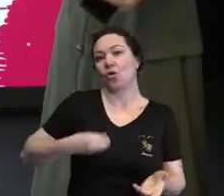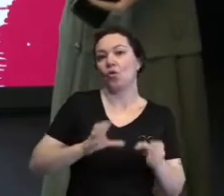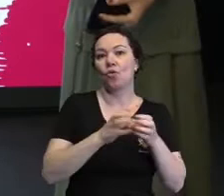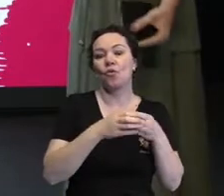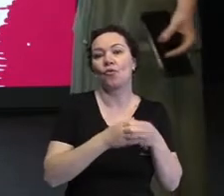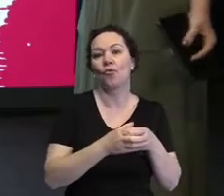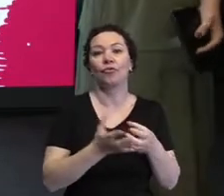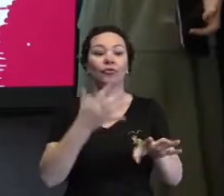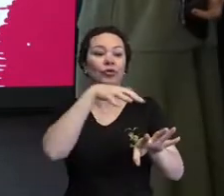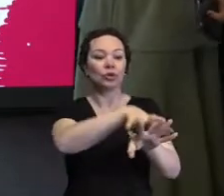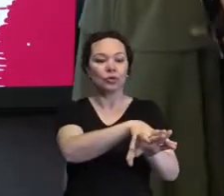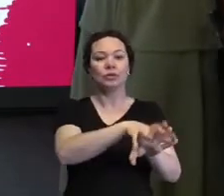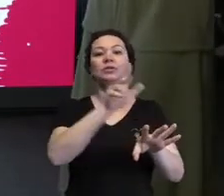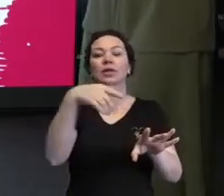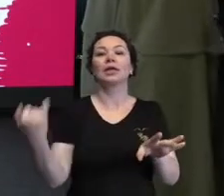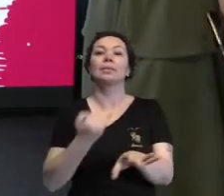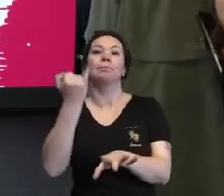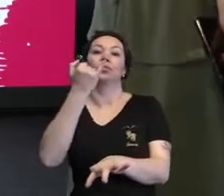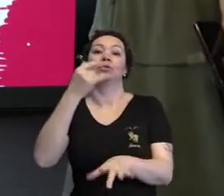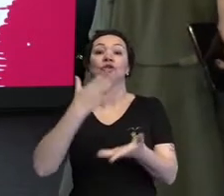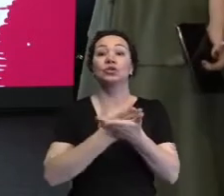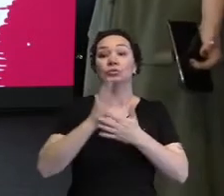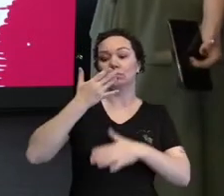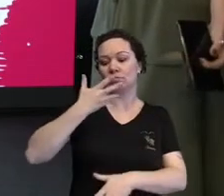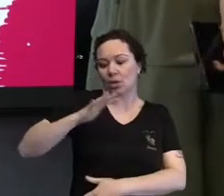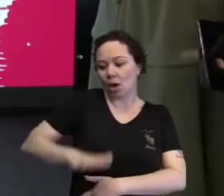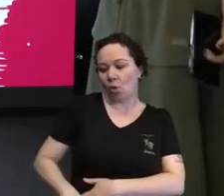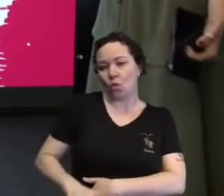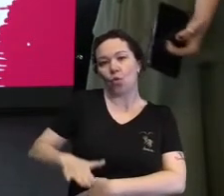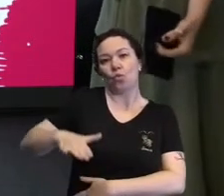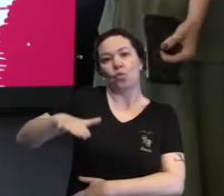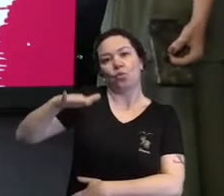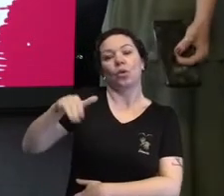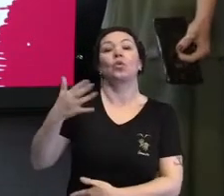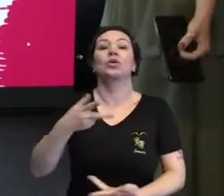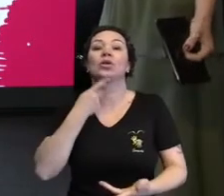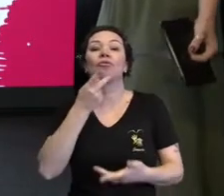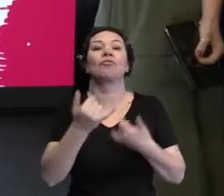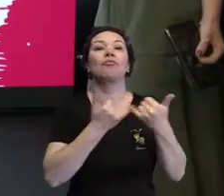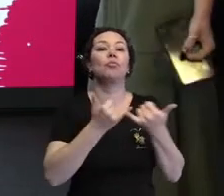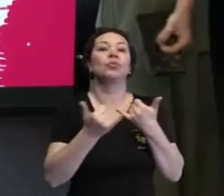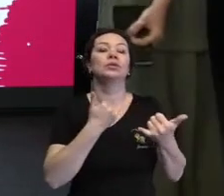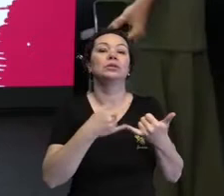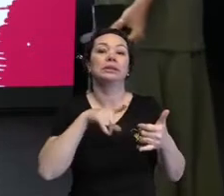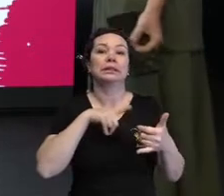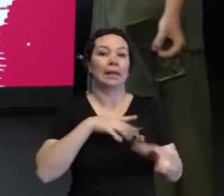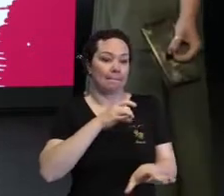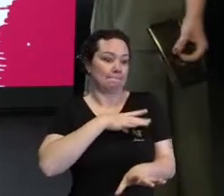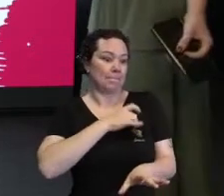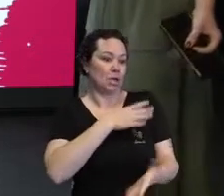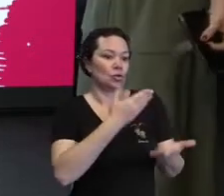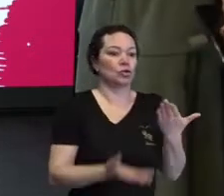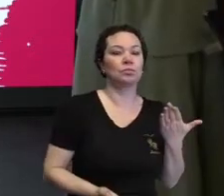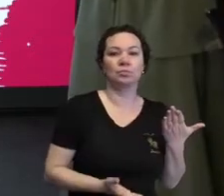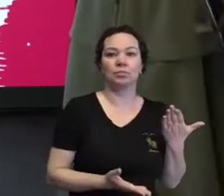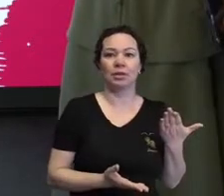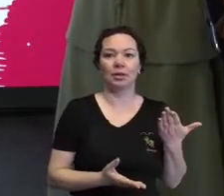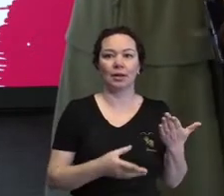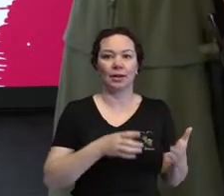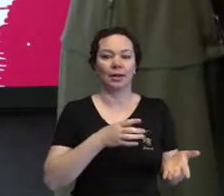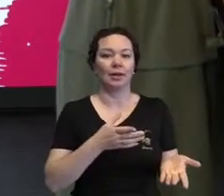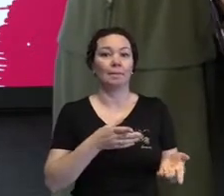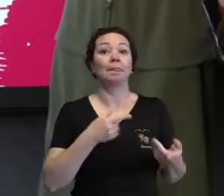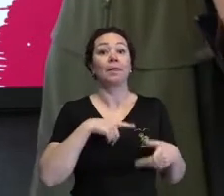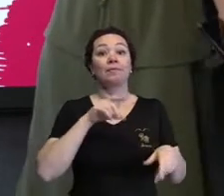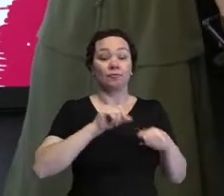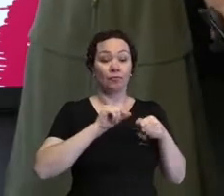inclusivo. E o importante é que seja desde a infância, né? Então, quando eu coloco, por exemplo, a questão do medo da perda, né? A gente acaba até